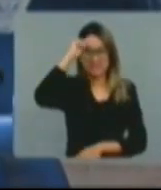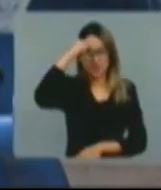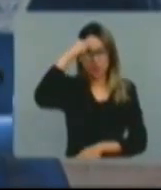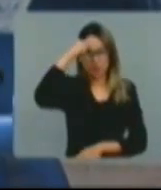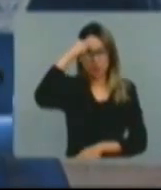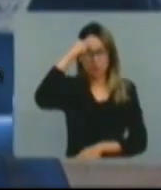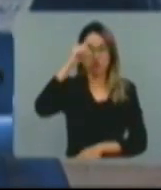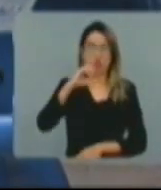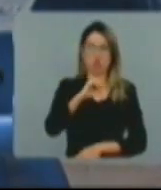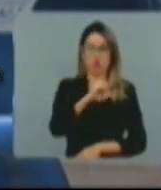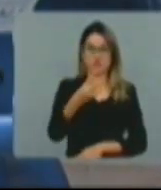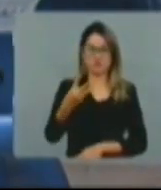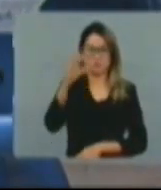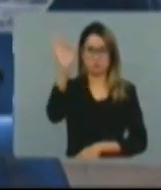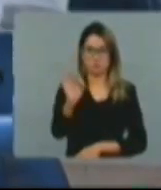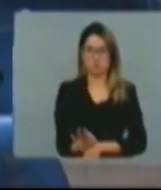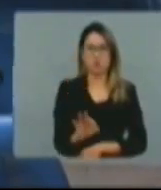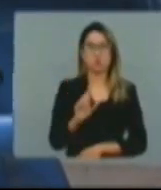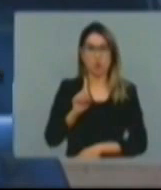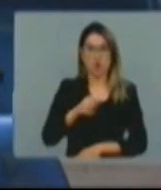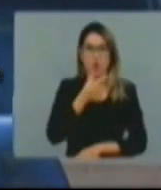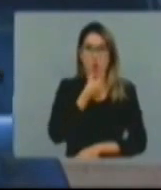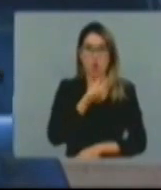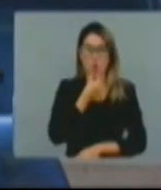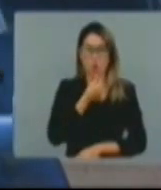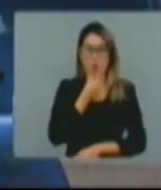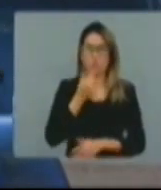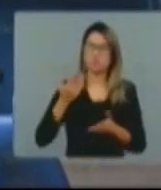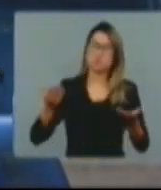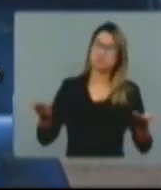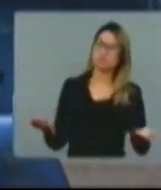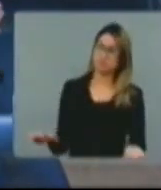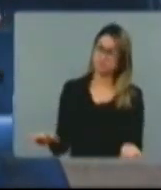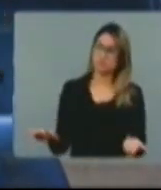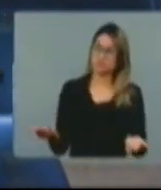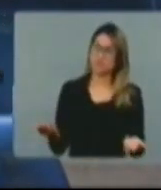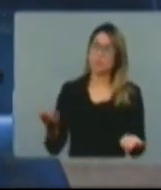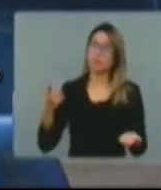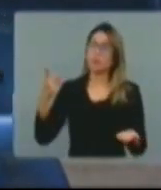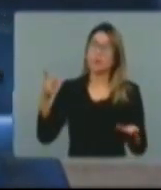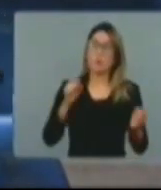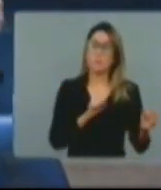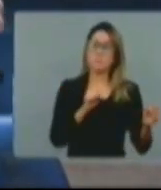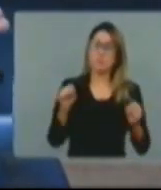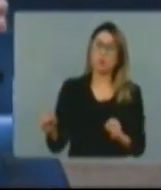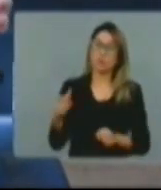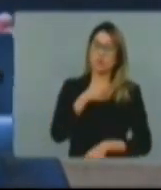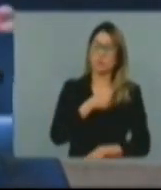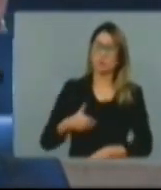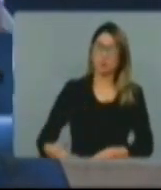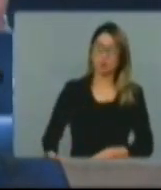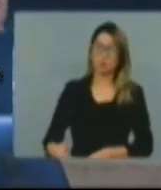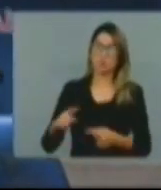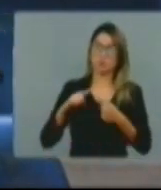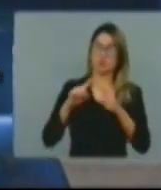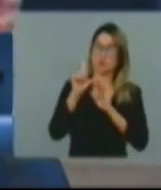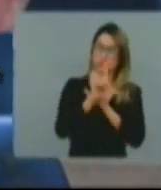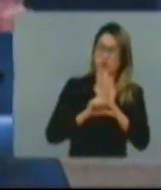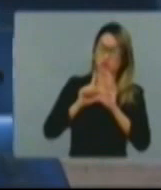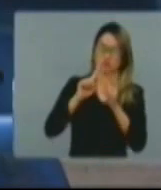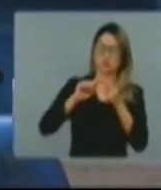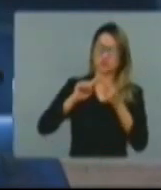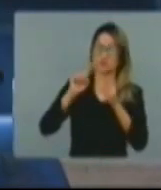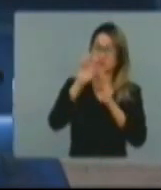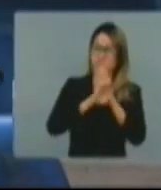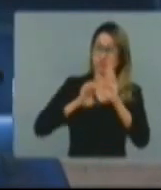e 93% são homens. Então, o poder público e os três poderes, legislativo,